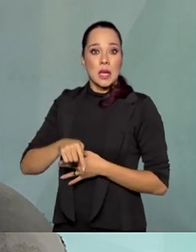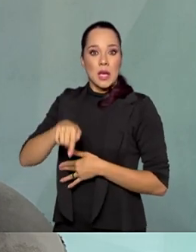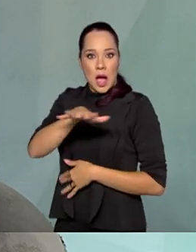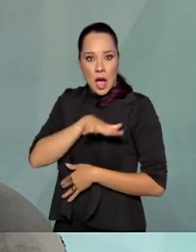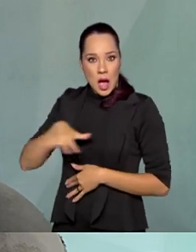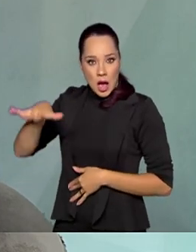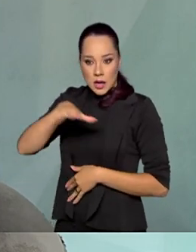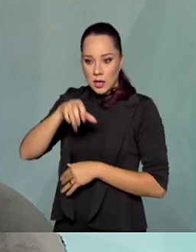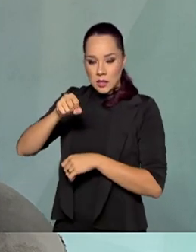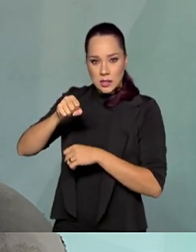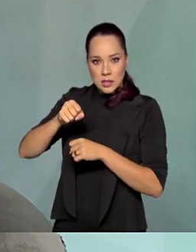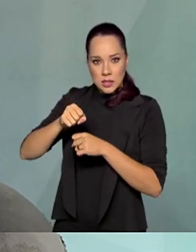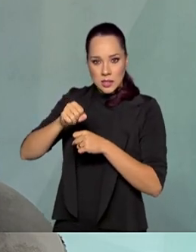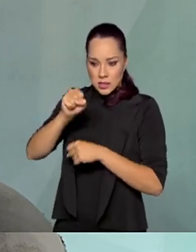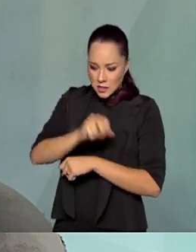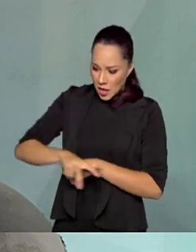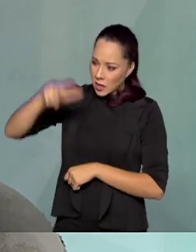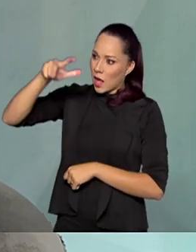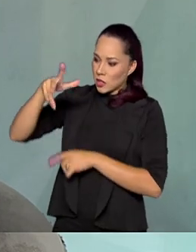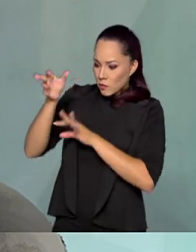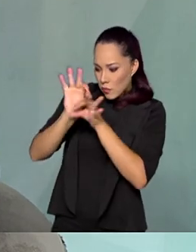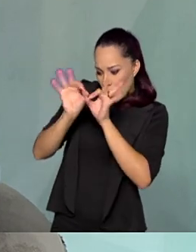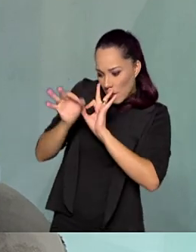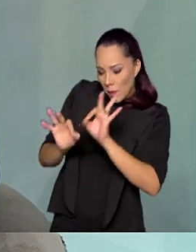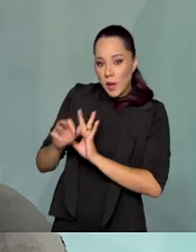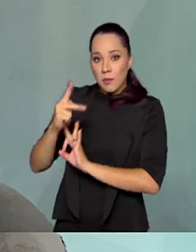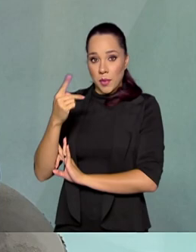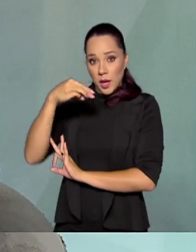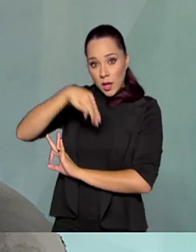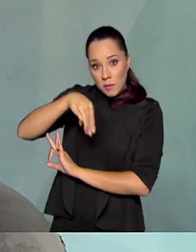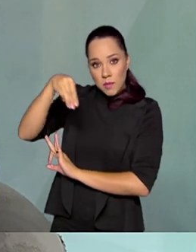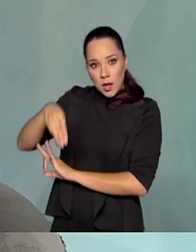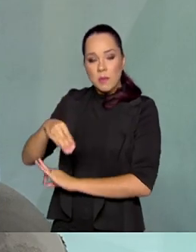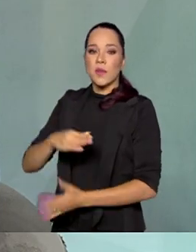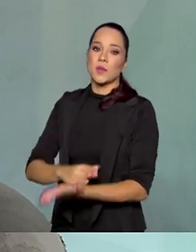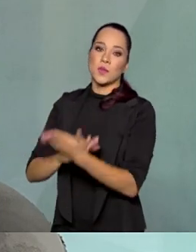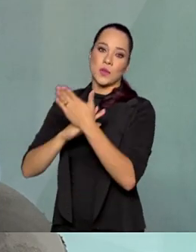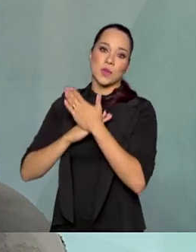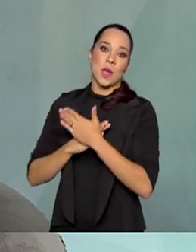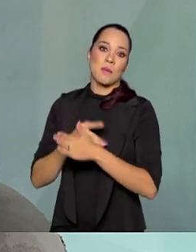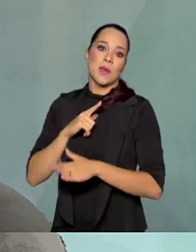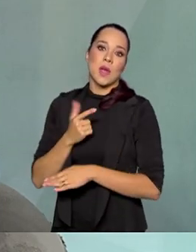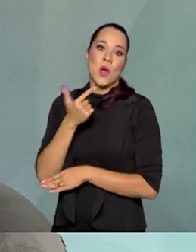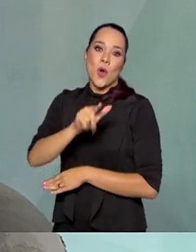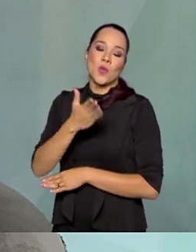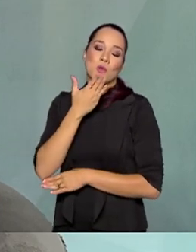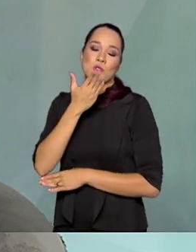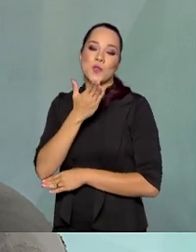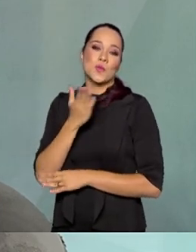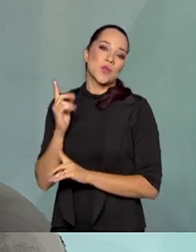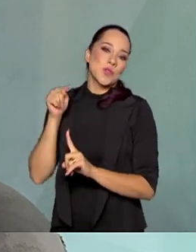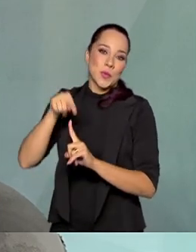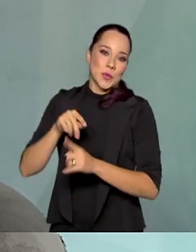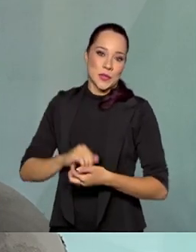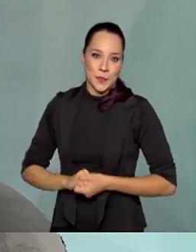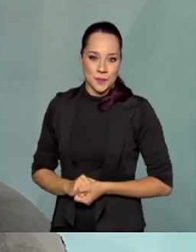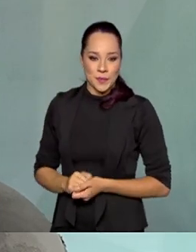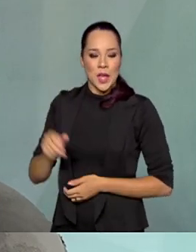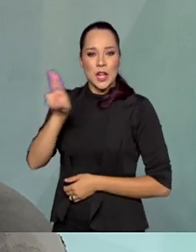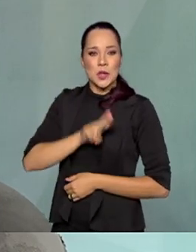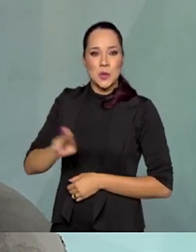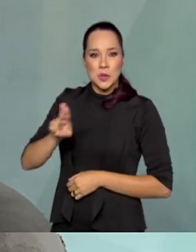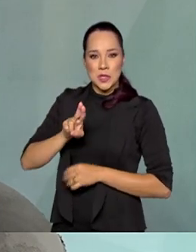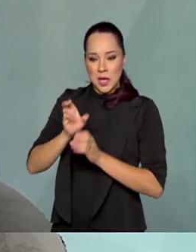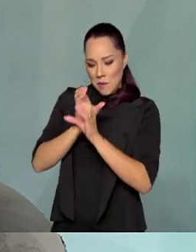esse satélite foi montado, chamada PMM, ela vai nos servir para fazer outros tipos de aplicação. Nesse caso, ele usa uma